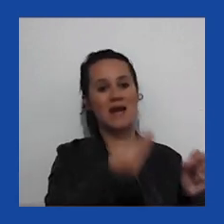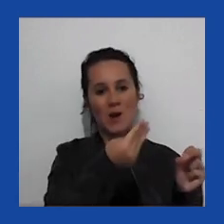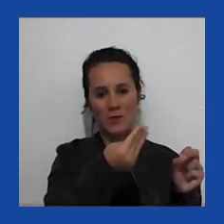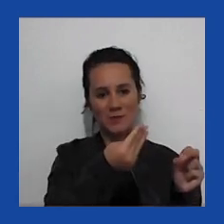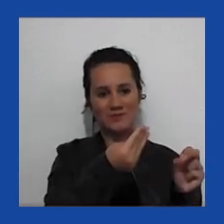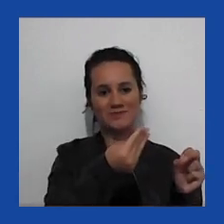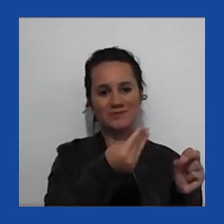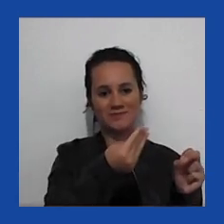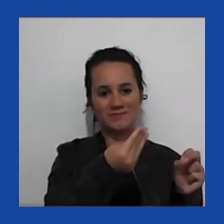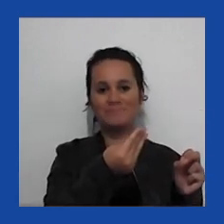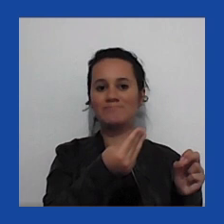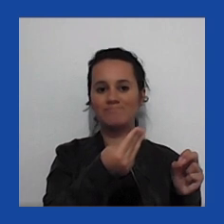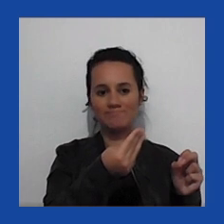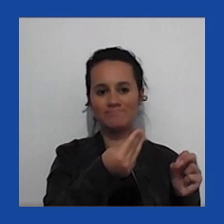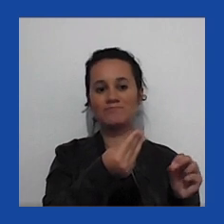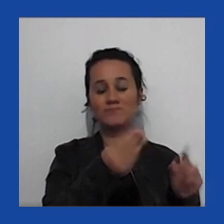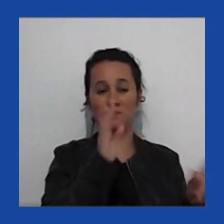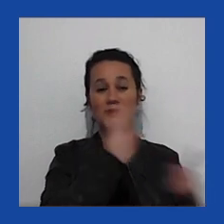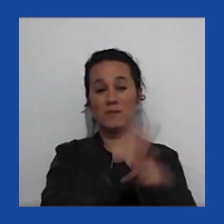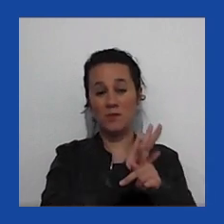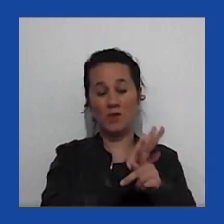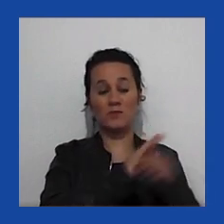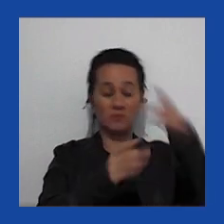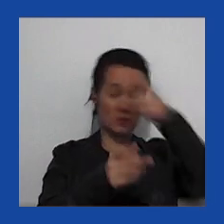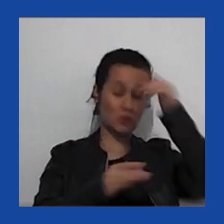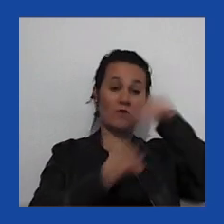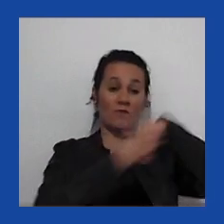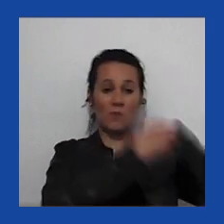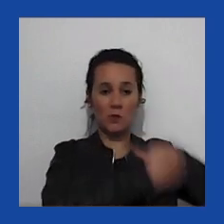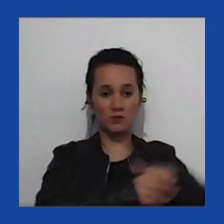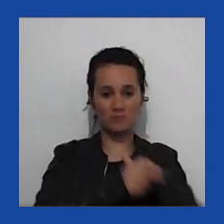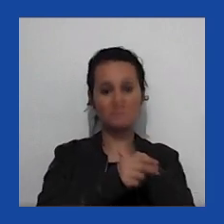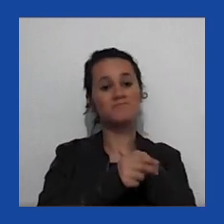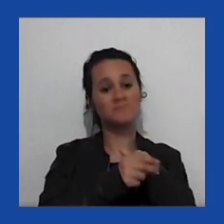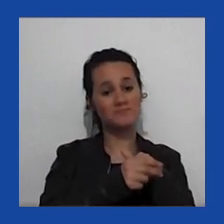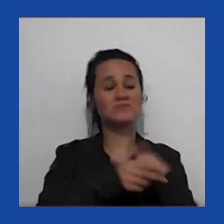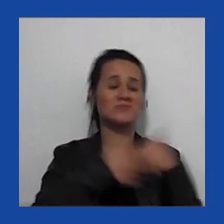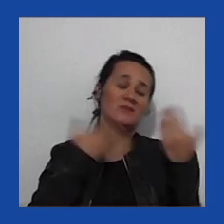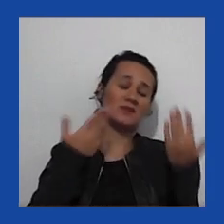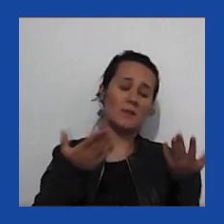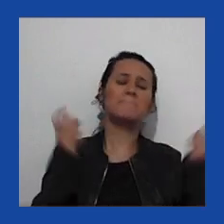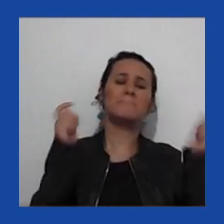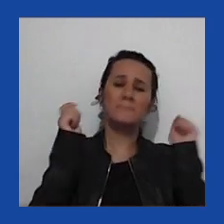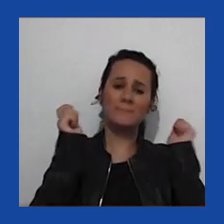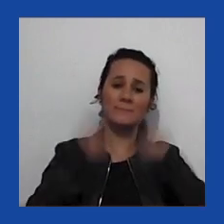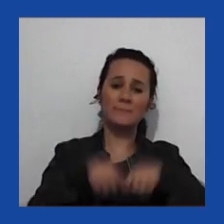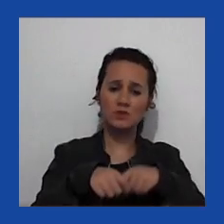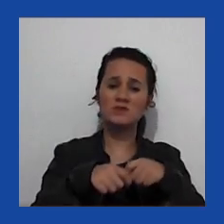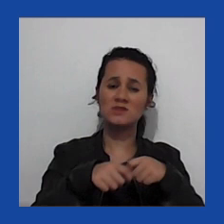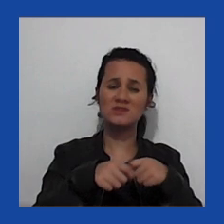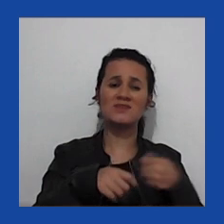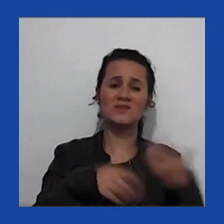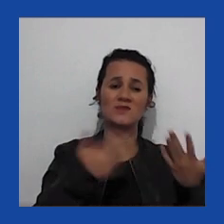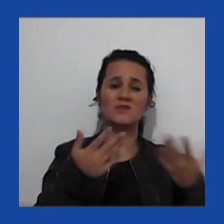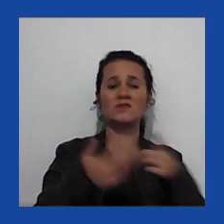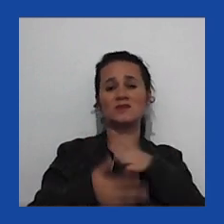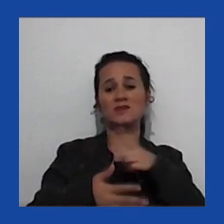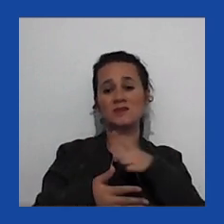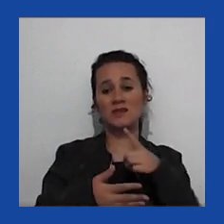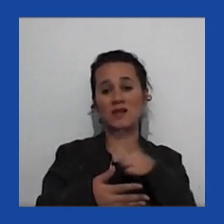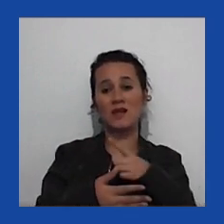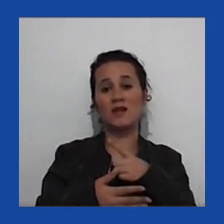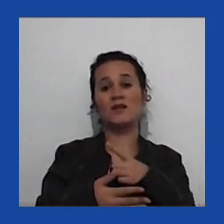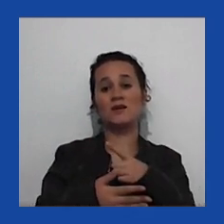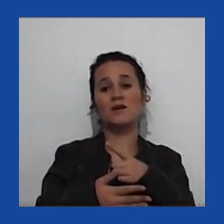eleitores no Estado que votaram. Então é possível que vamos ter um